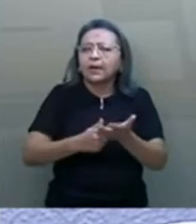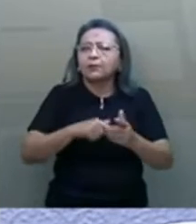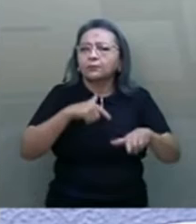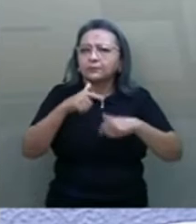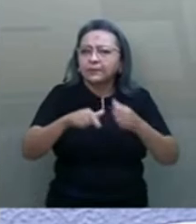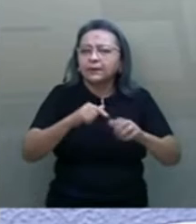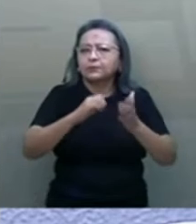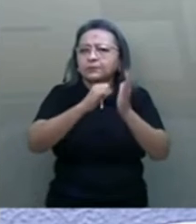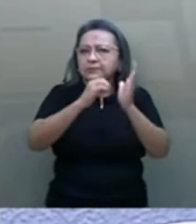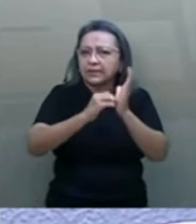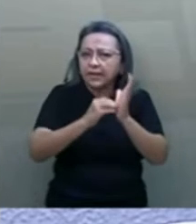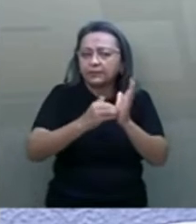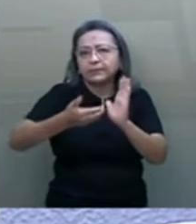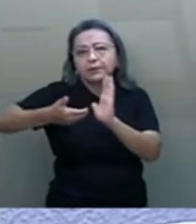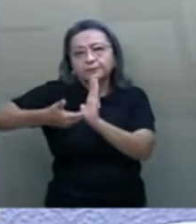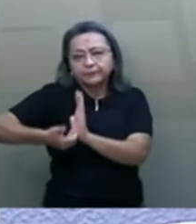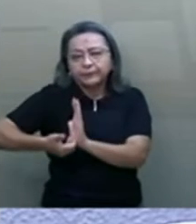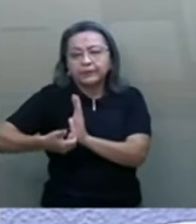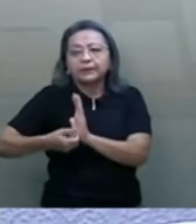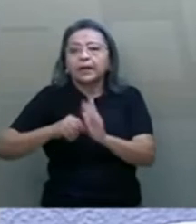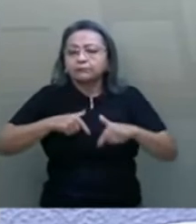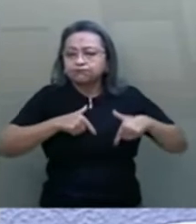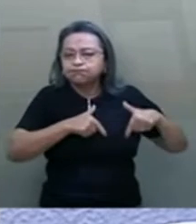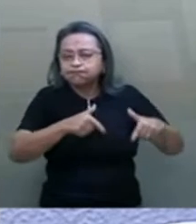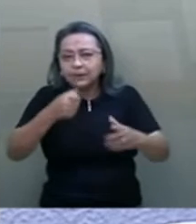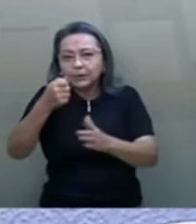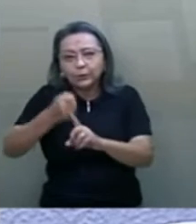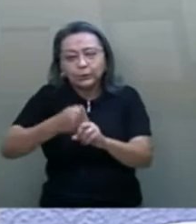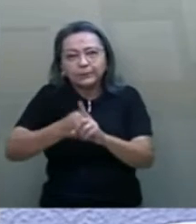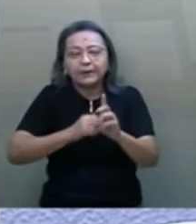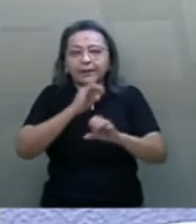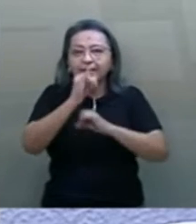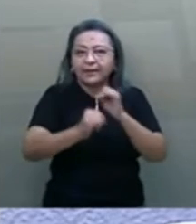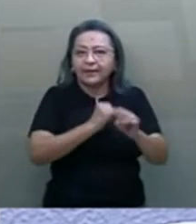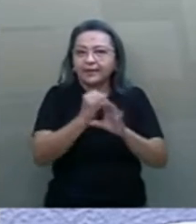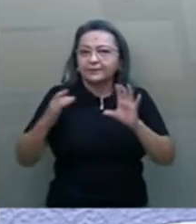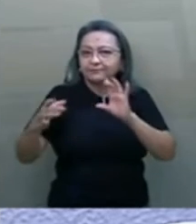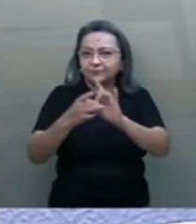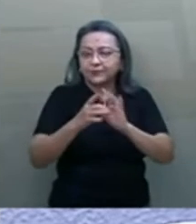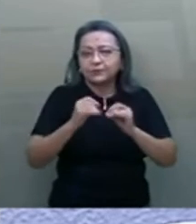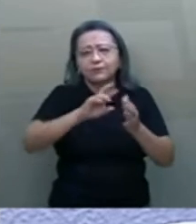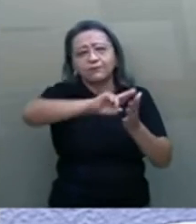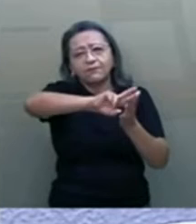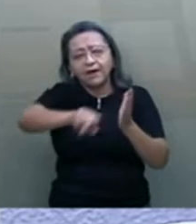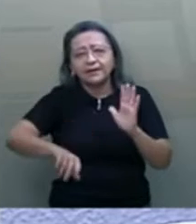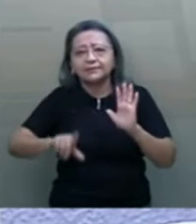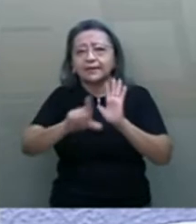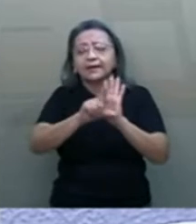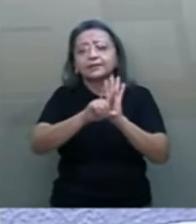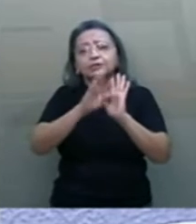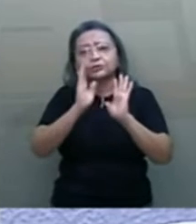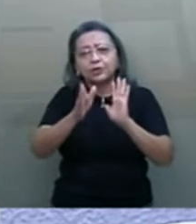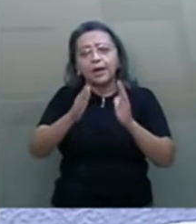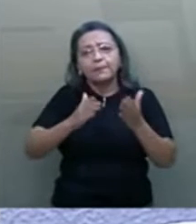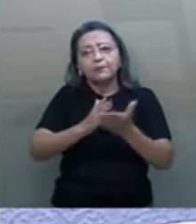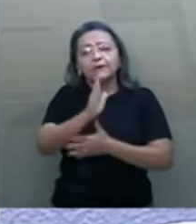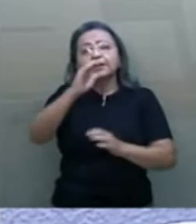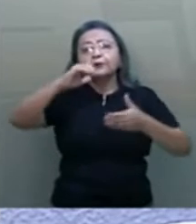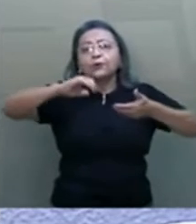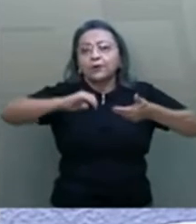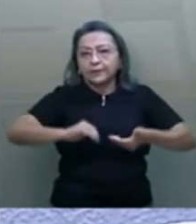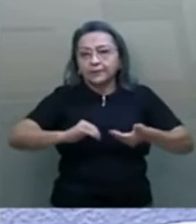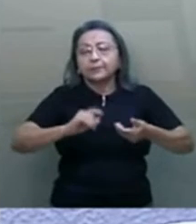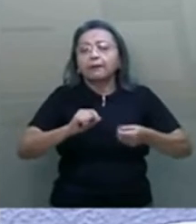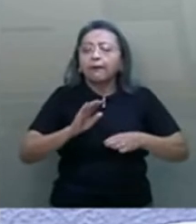Senado Federal e da Câmara dos Deputados na luta pela conectividade. Diversas são as leis que foram aprovadas no Congresso Nacional